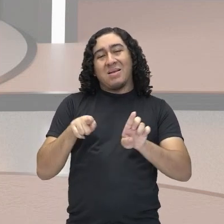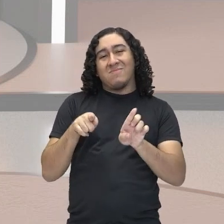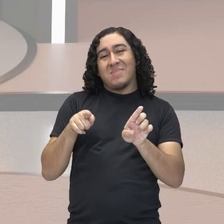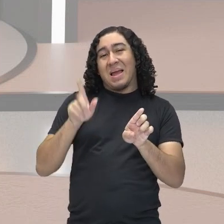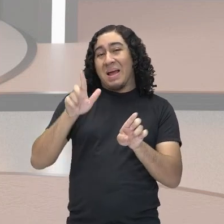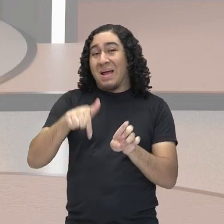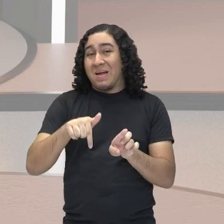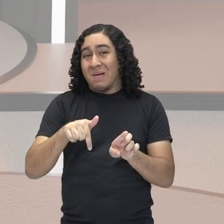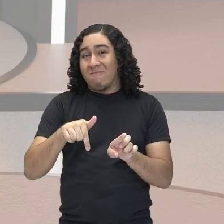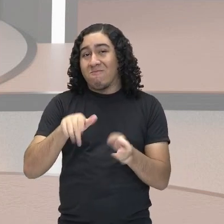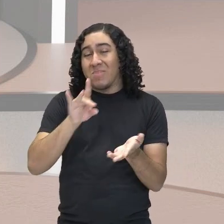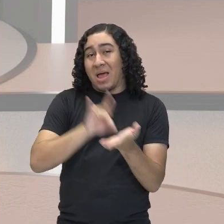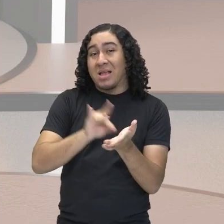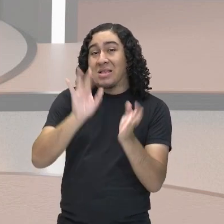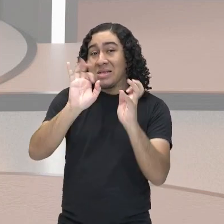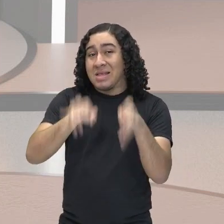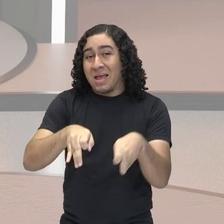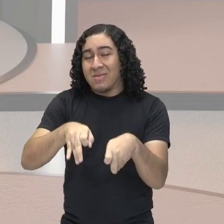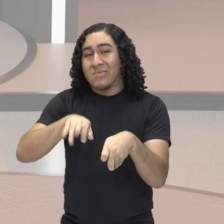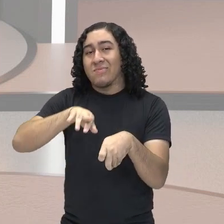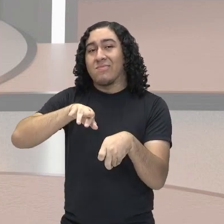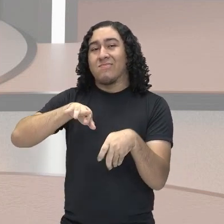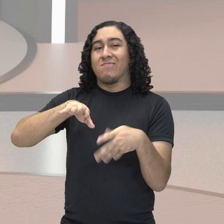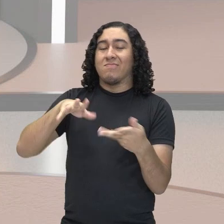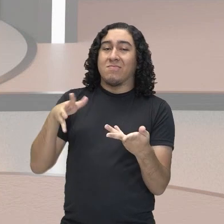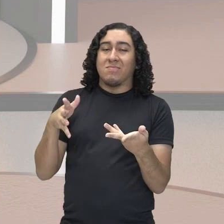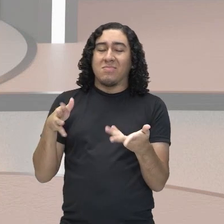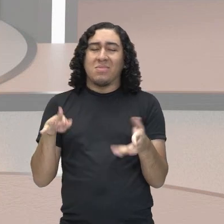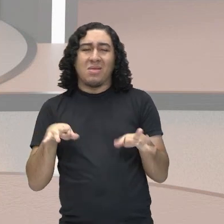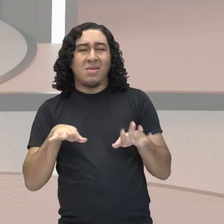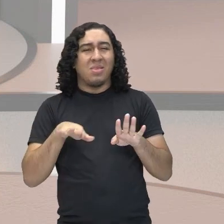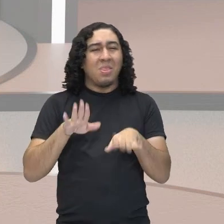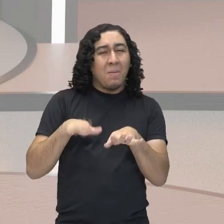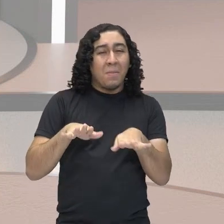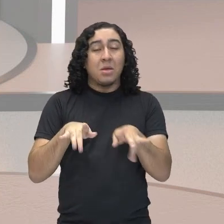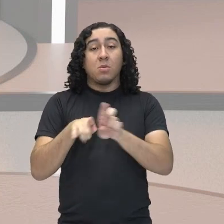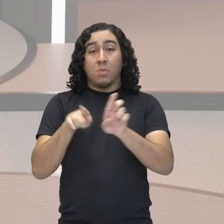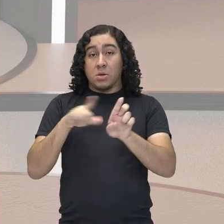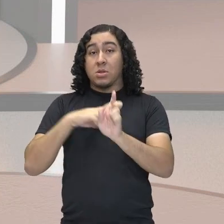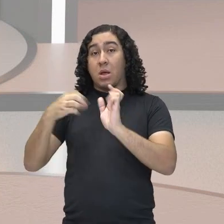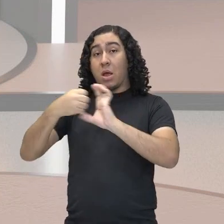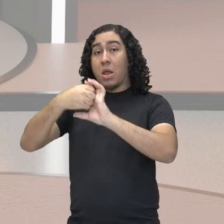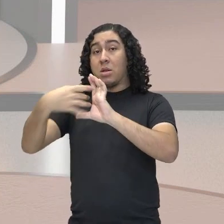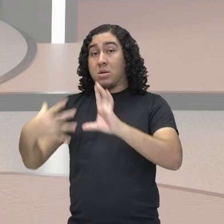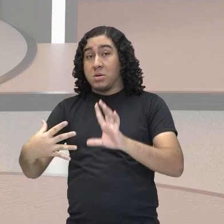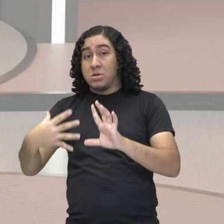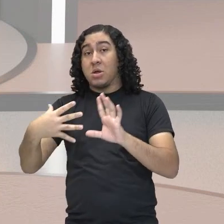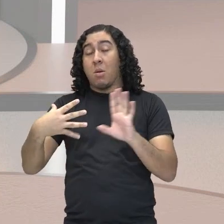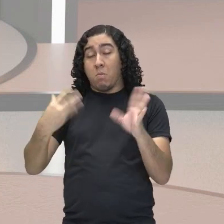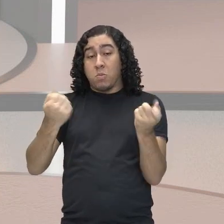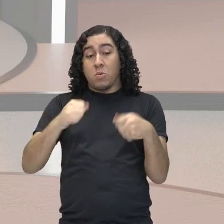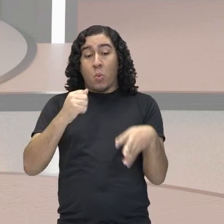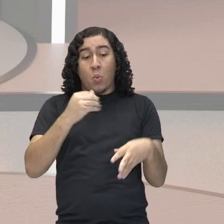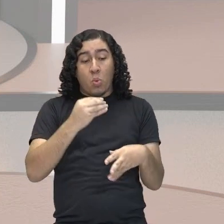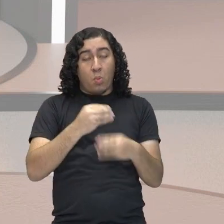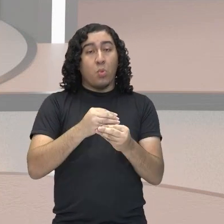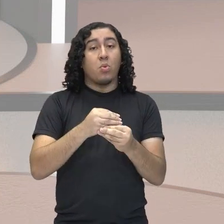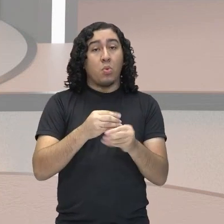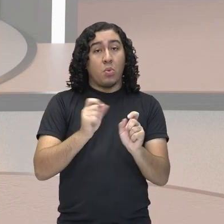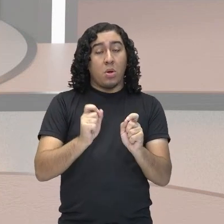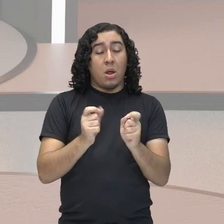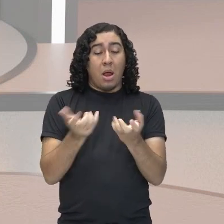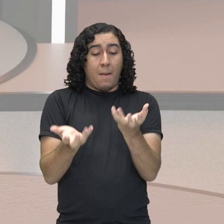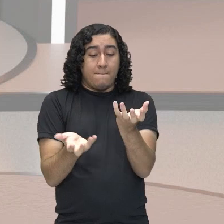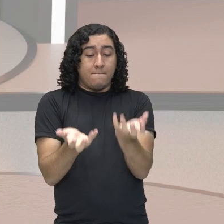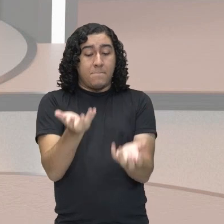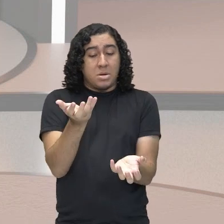em muitos casos, como nós falamos agora há pouco, existem alguns fatores que vão contribuir para que esta balança,